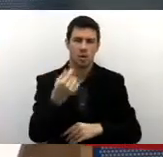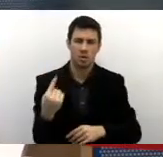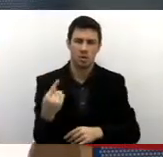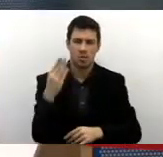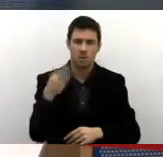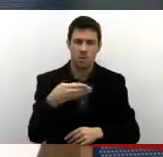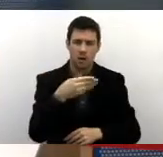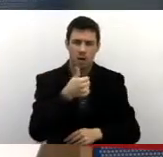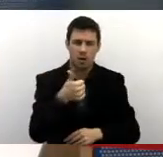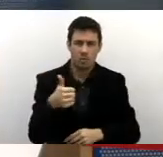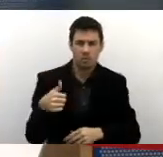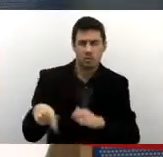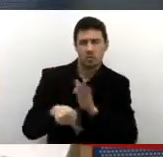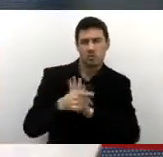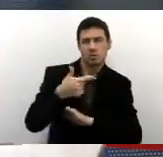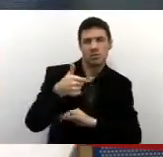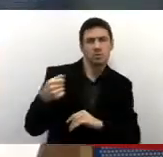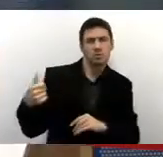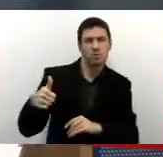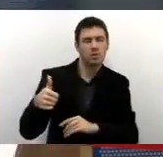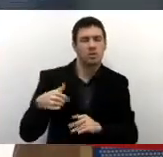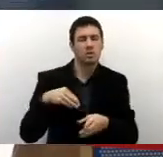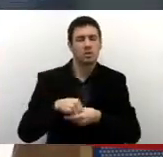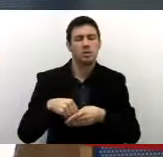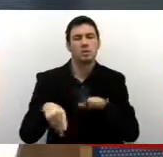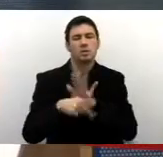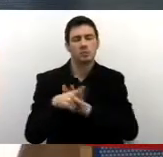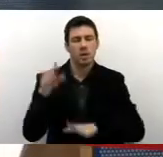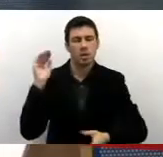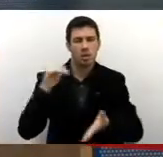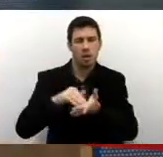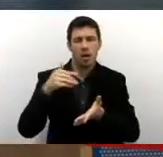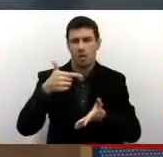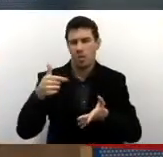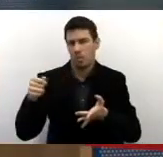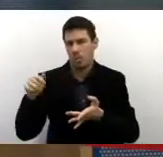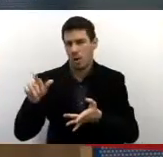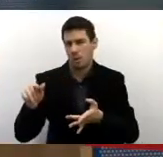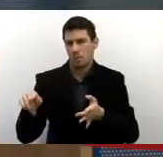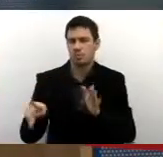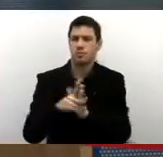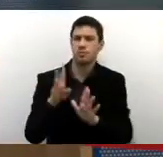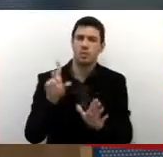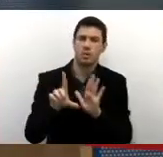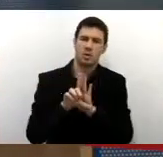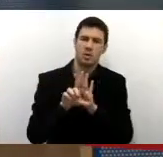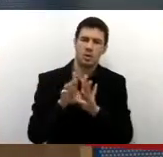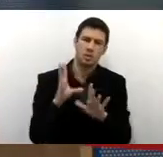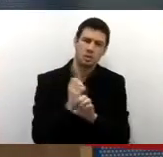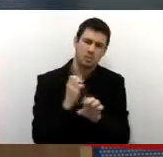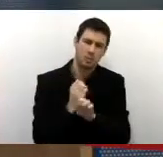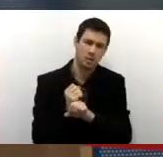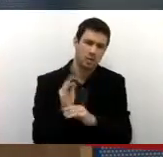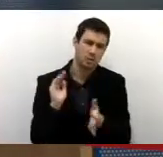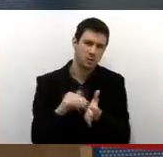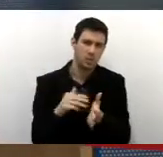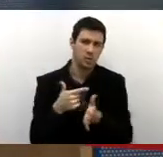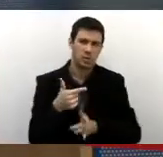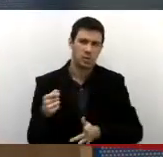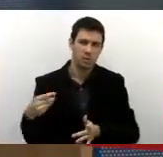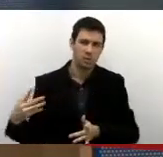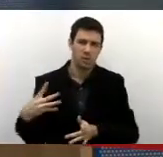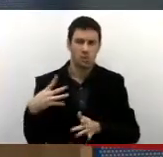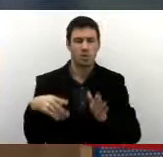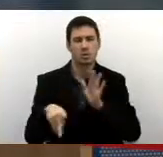2013, plano plurianual 2014 e 2017 e lei orçamentária anual de 2014. Então a primeira audiência